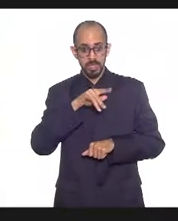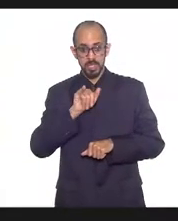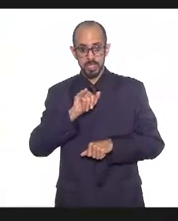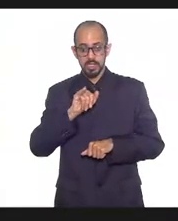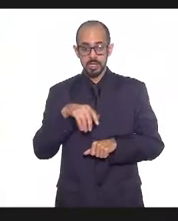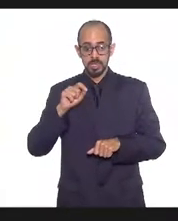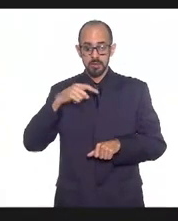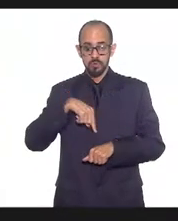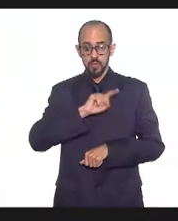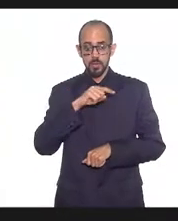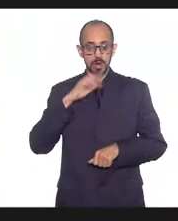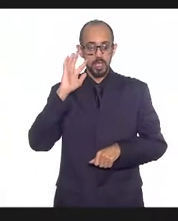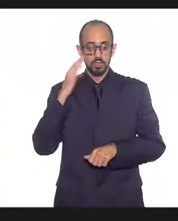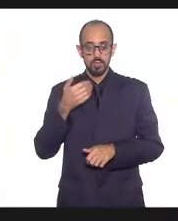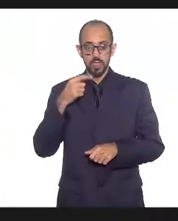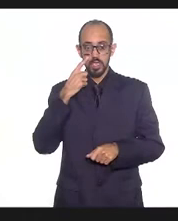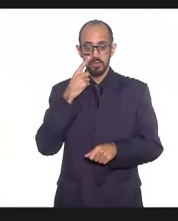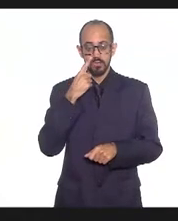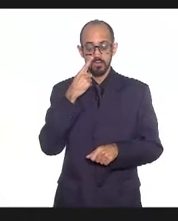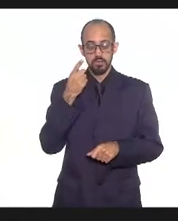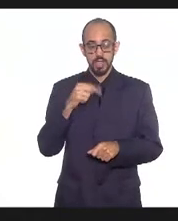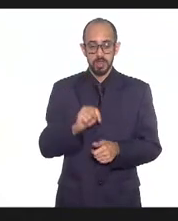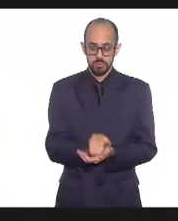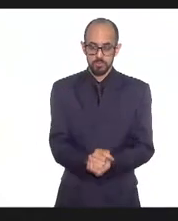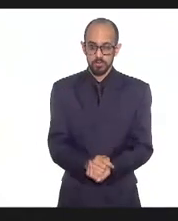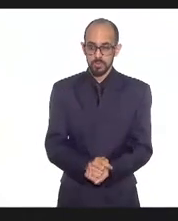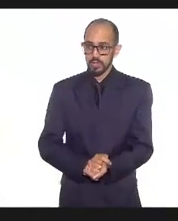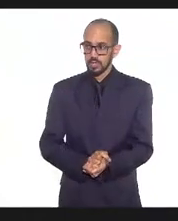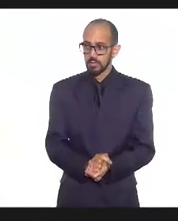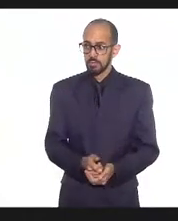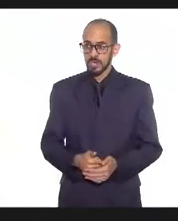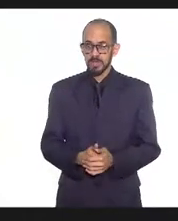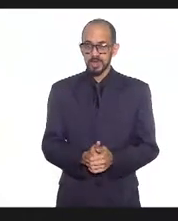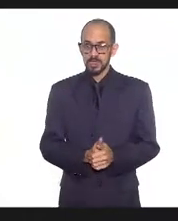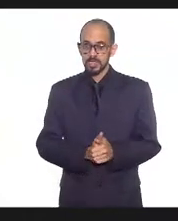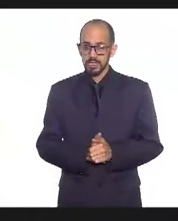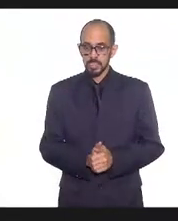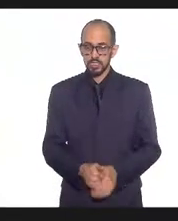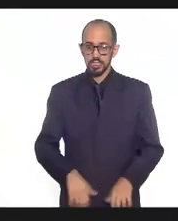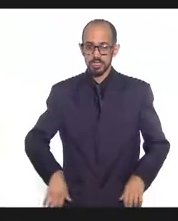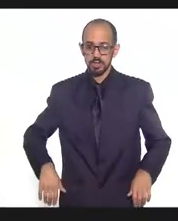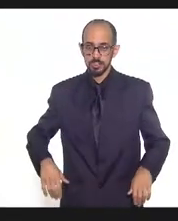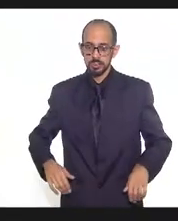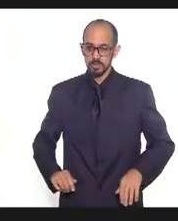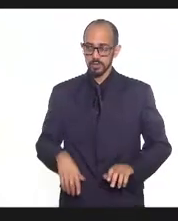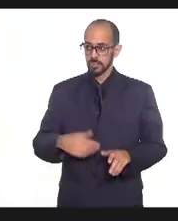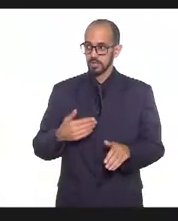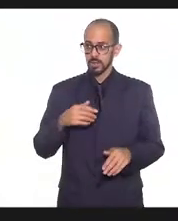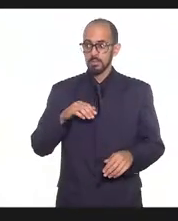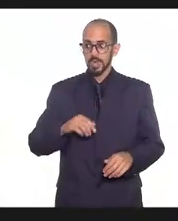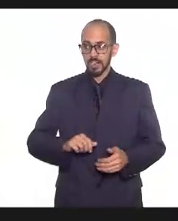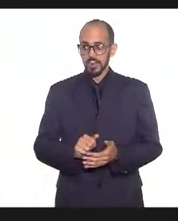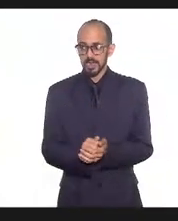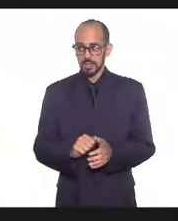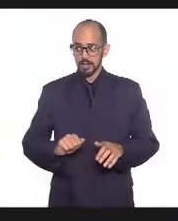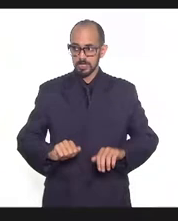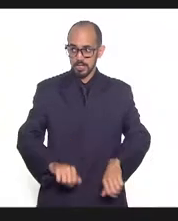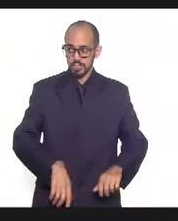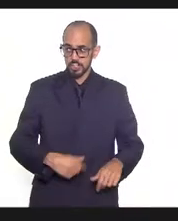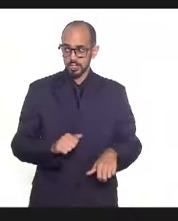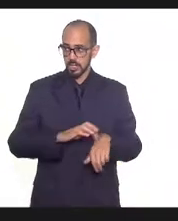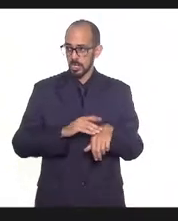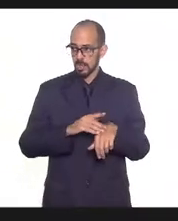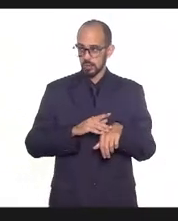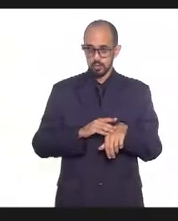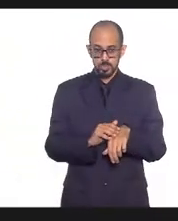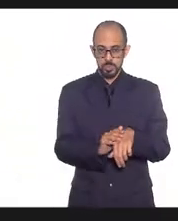plano que eles vão pular porque não vai sobrar nada. Porque não tem sentido um tratamento precoce de uma doença que pode não dar em nada.